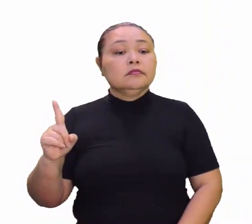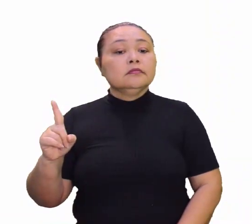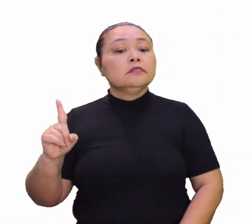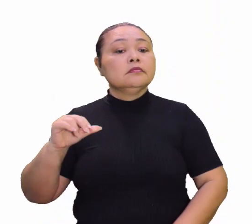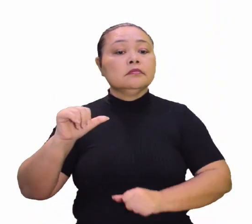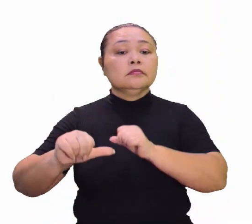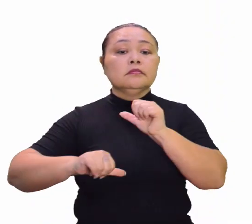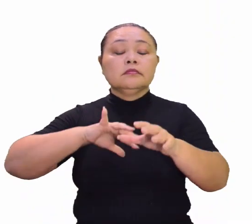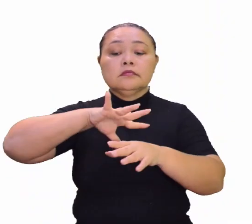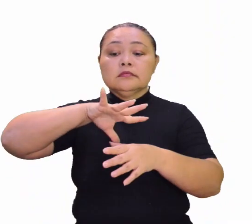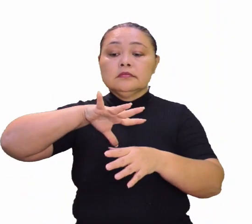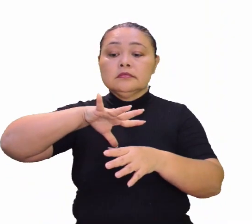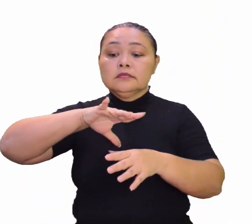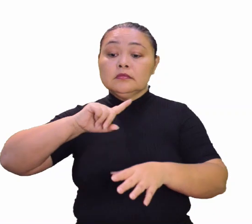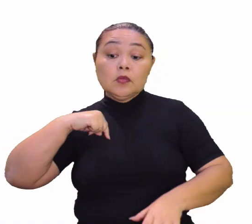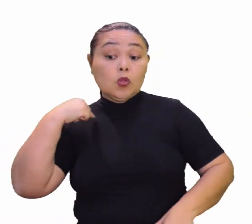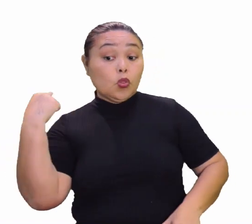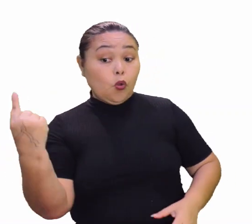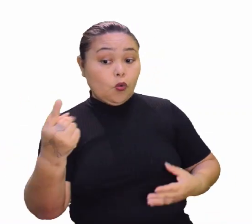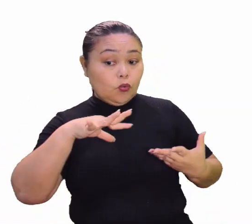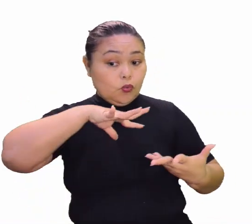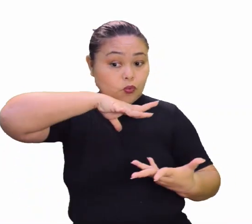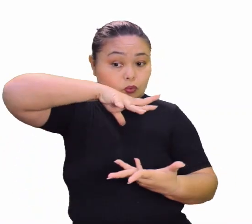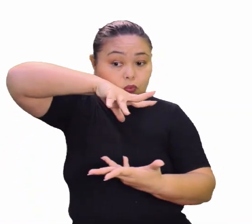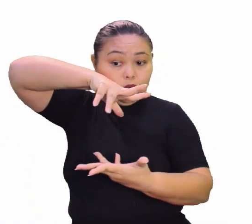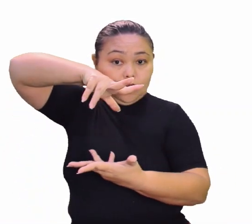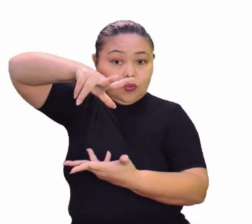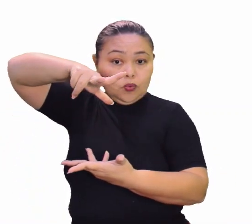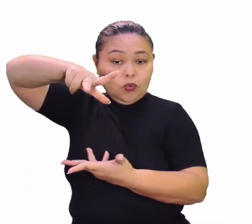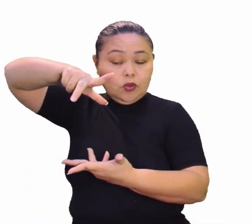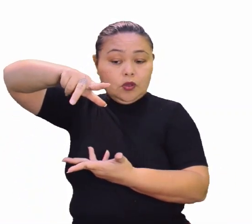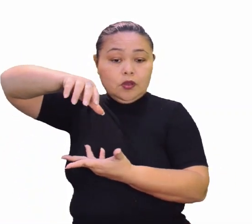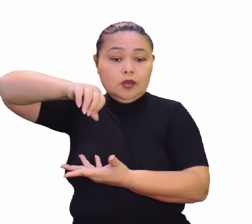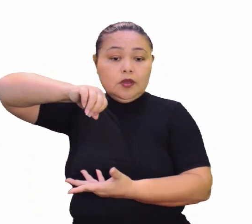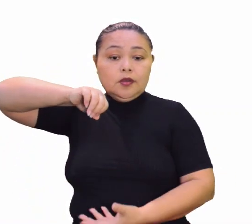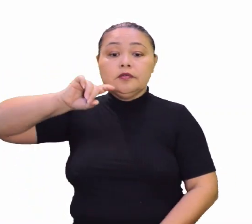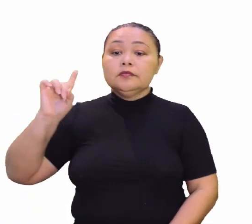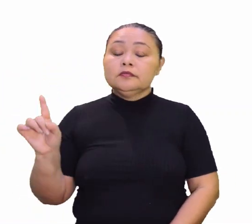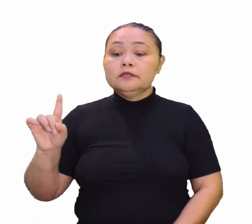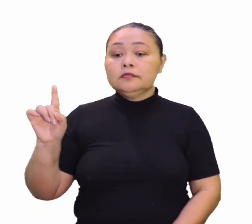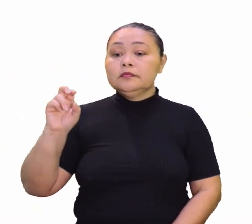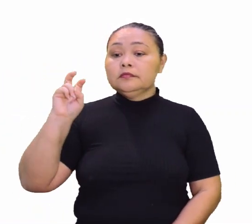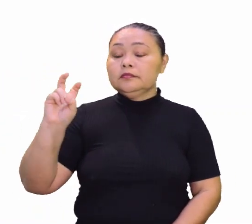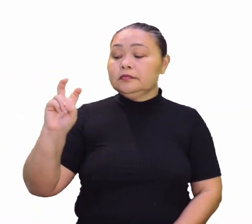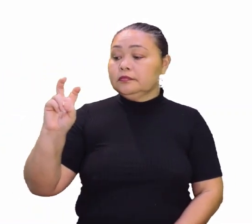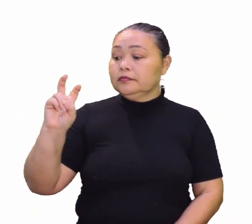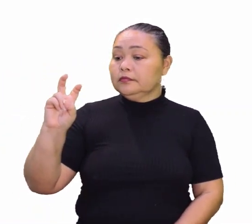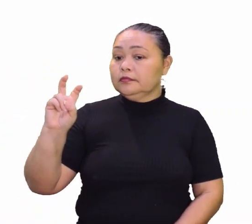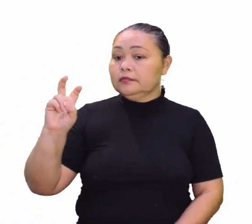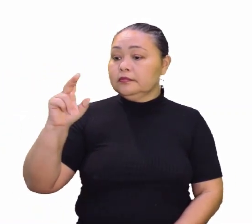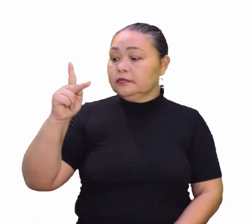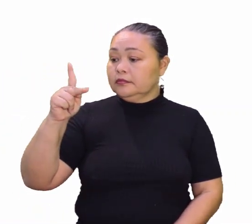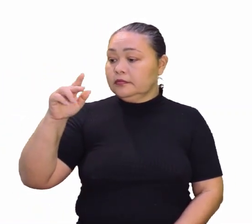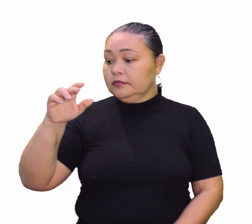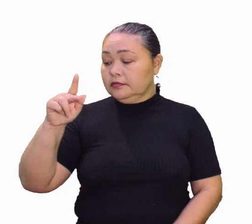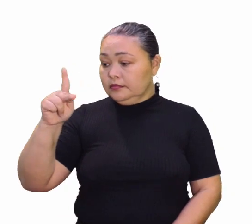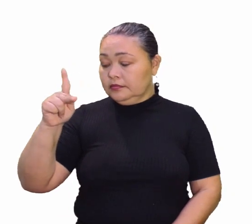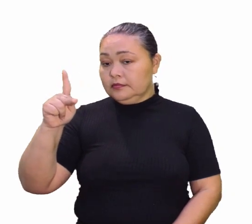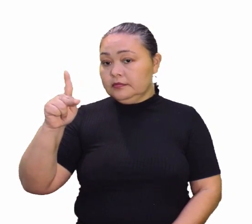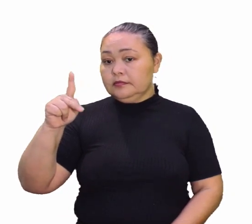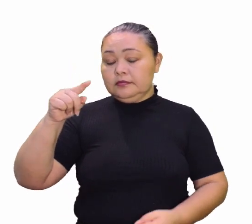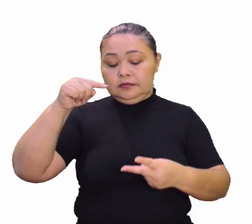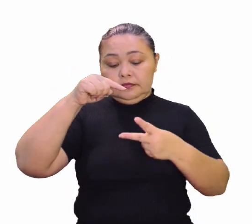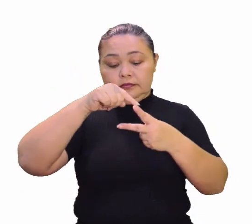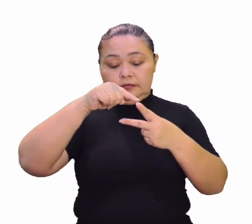Transformando o nosso mundo, isso aqui a gente tem, é os 5 P's do